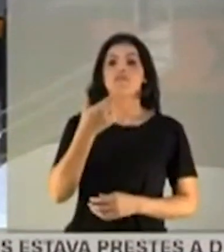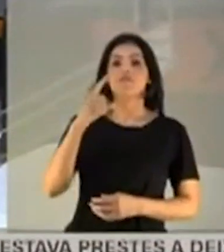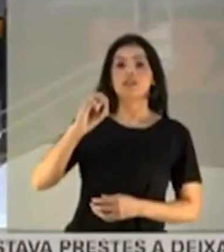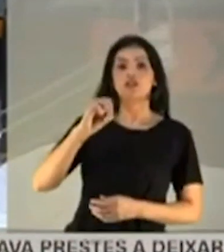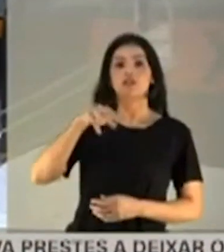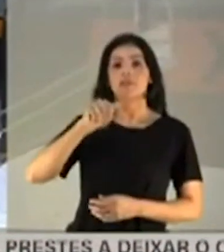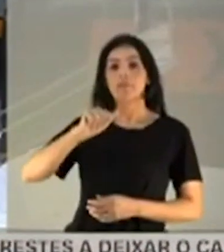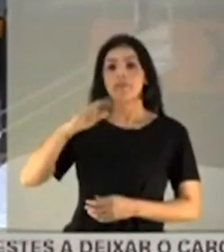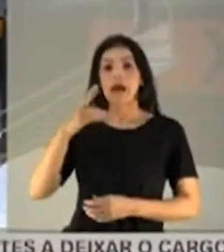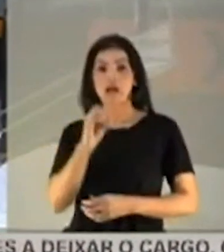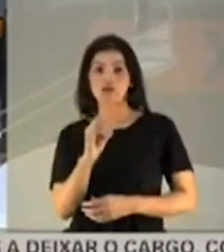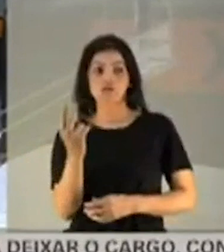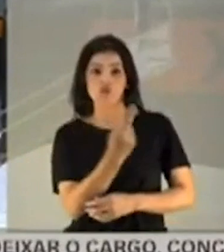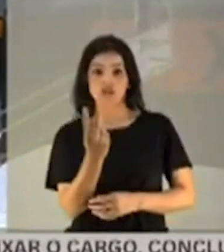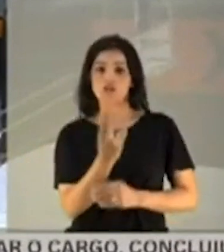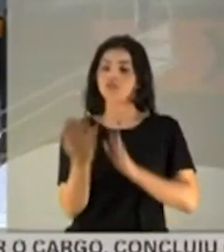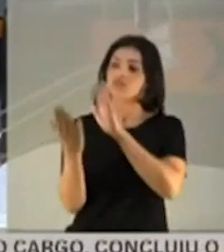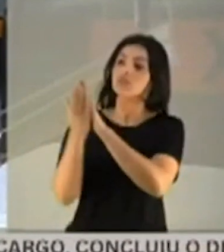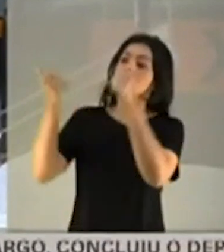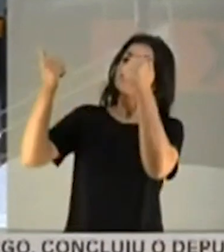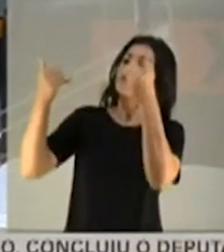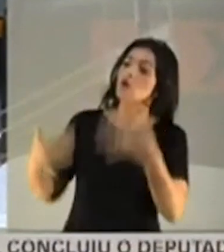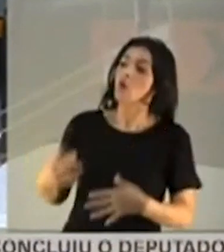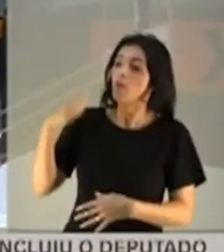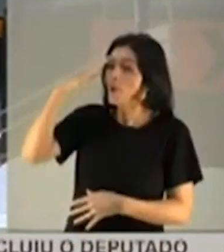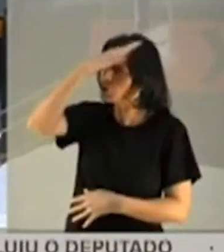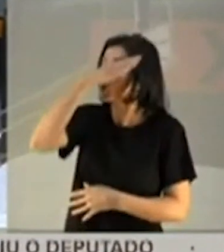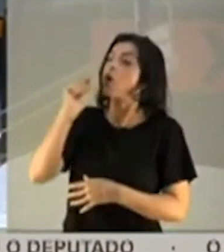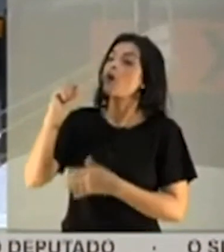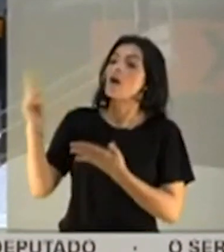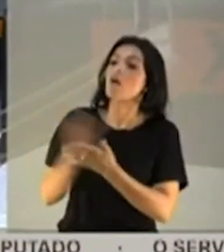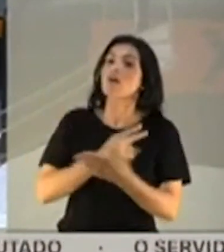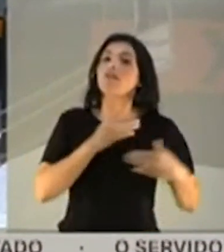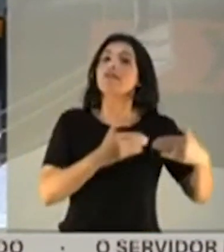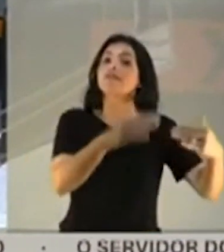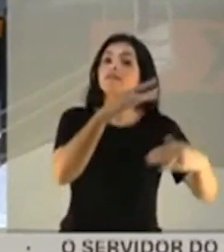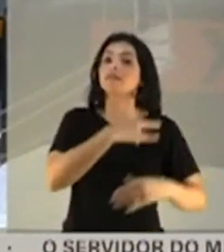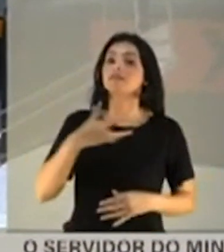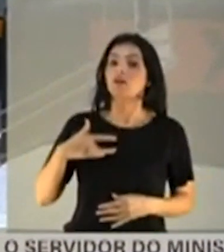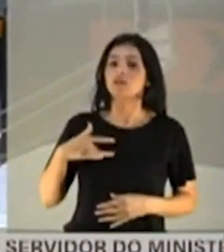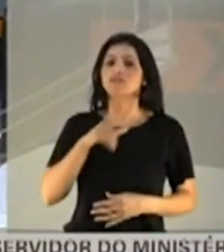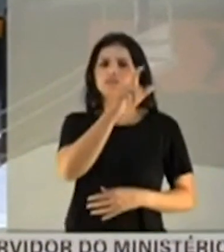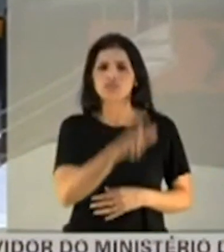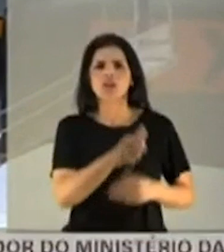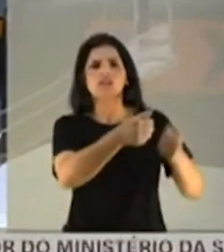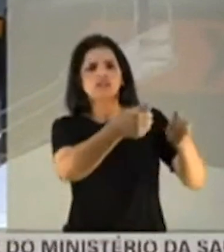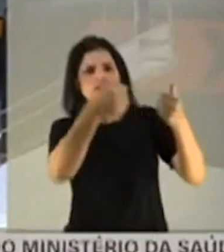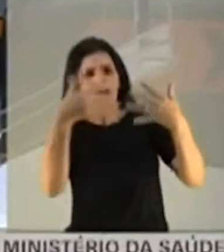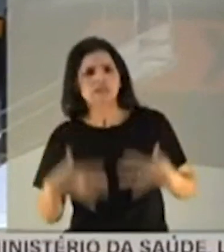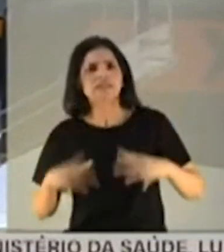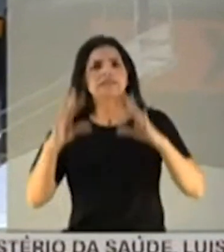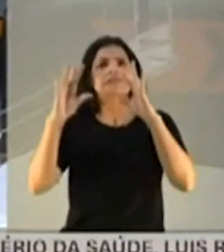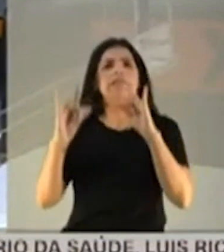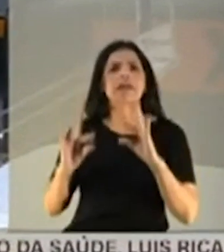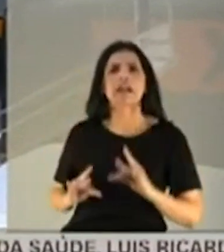relatou, quando vocês relataram ao Presidente da República o estava acontecendo no Ministério da Saúde, o senhor poderia detalhar o que o